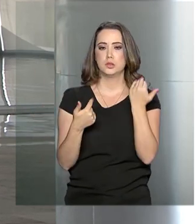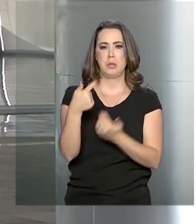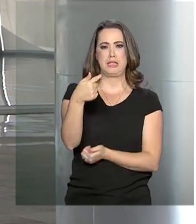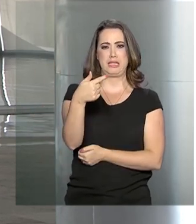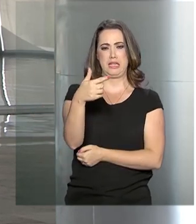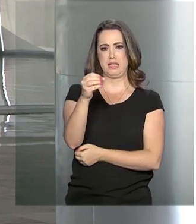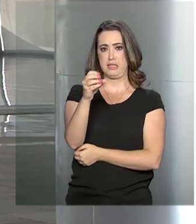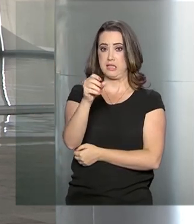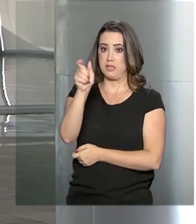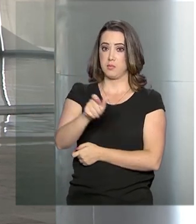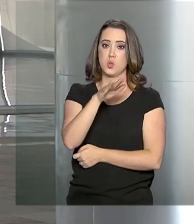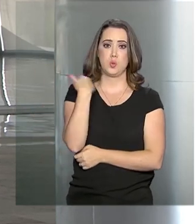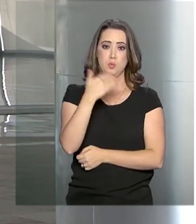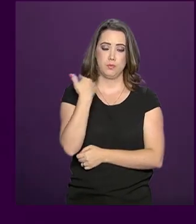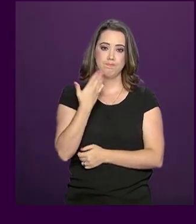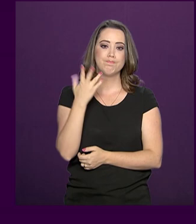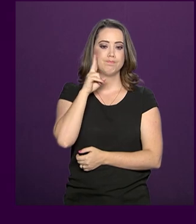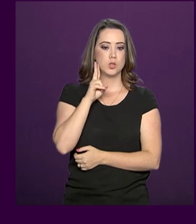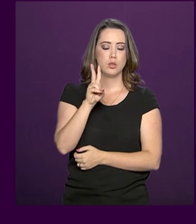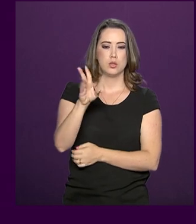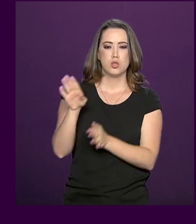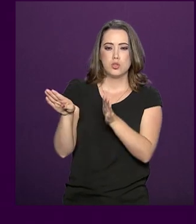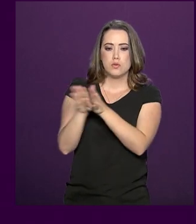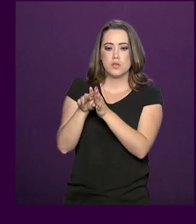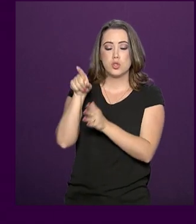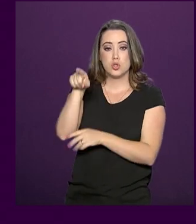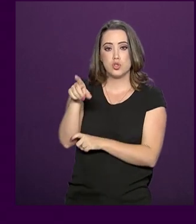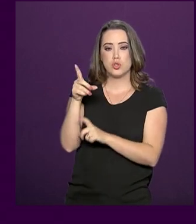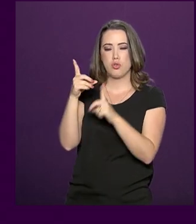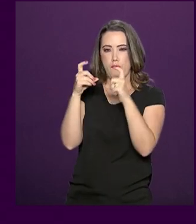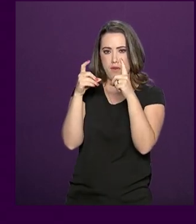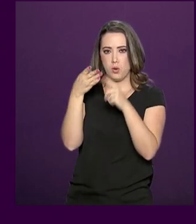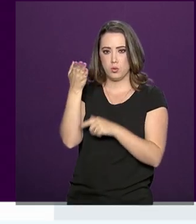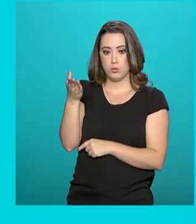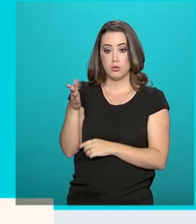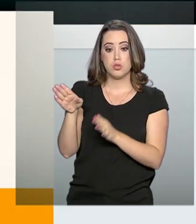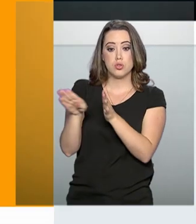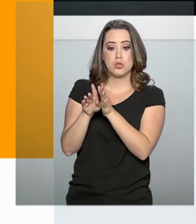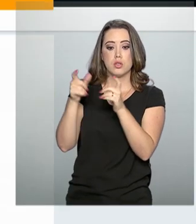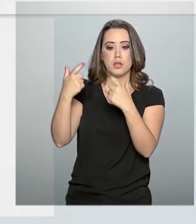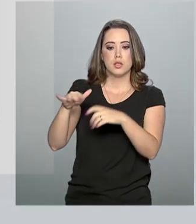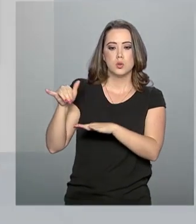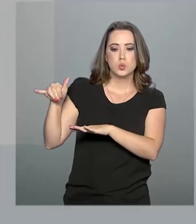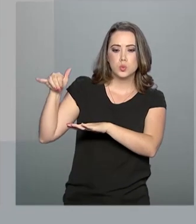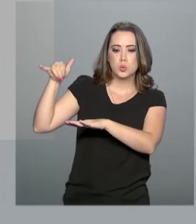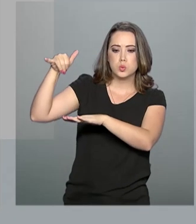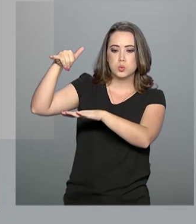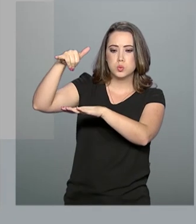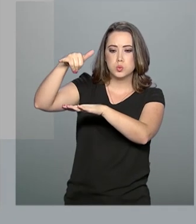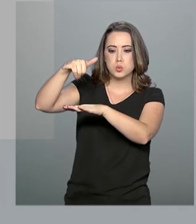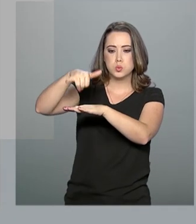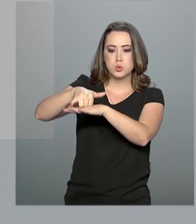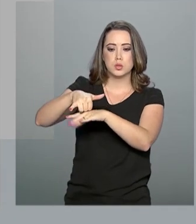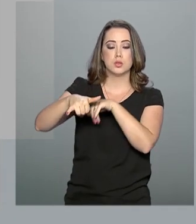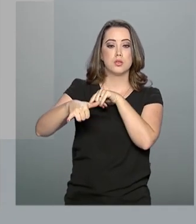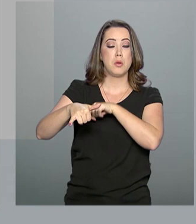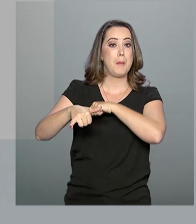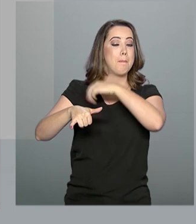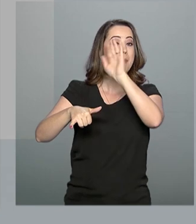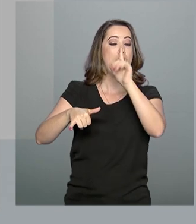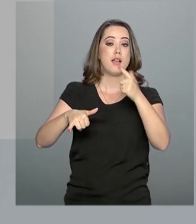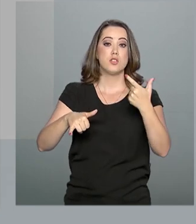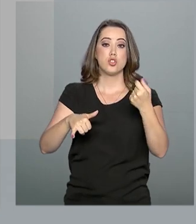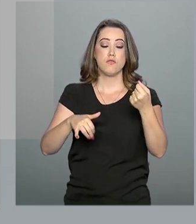a Força Aérea Brasileira publicou imagens da chegada dessas aeronaves nesta segunda-feira. Foram transportadas mais de